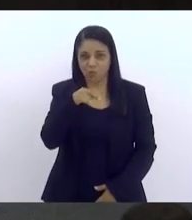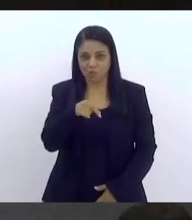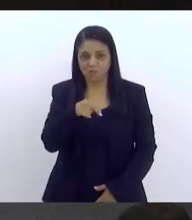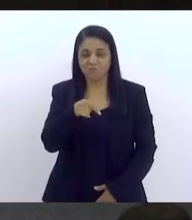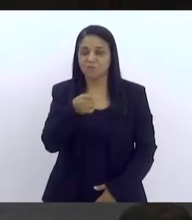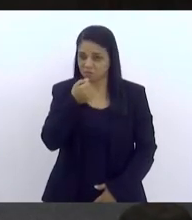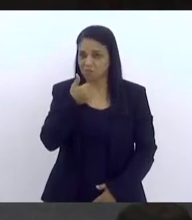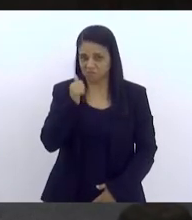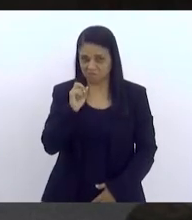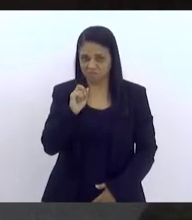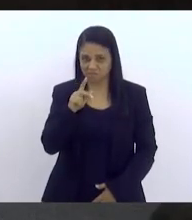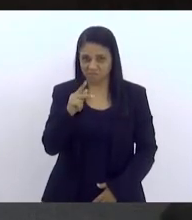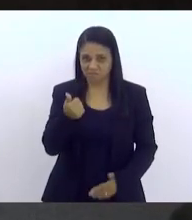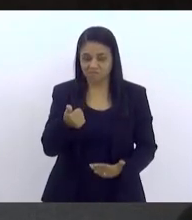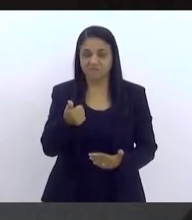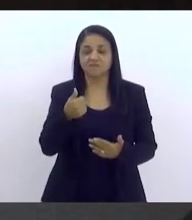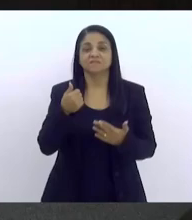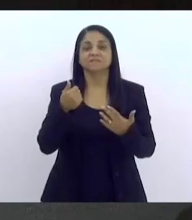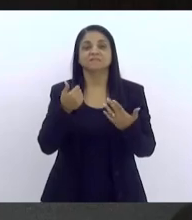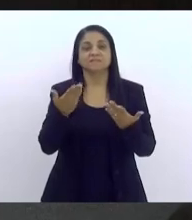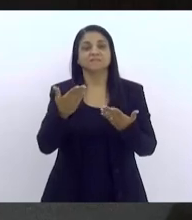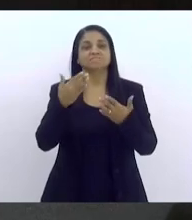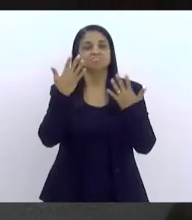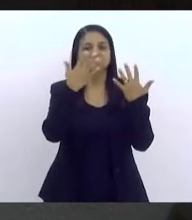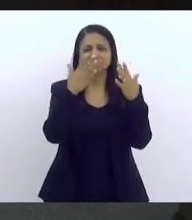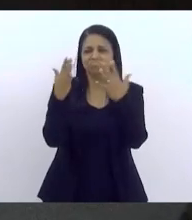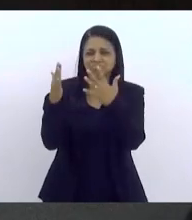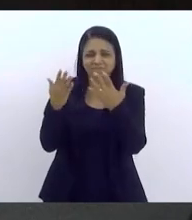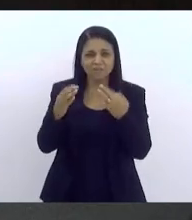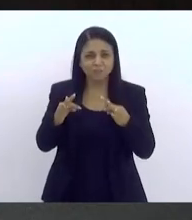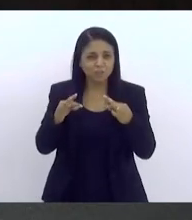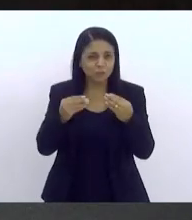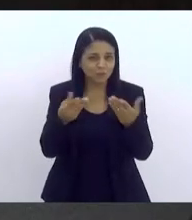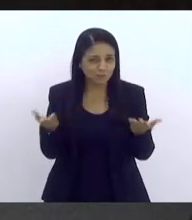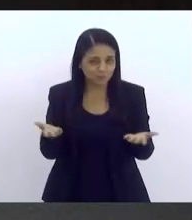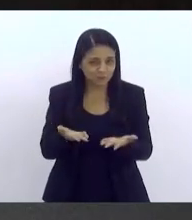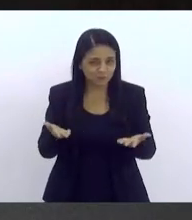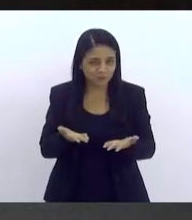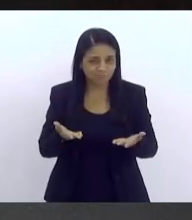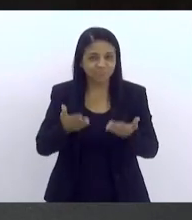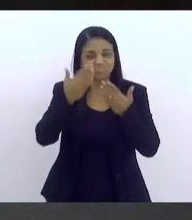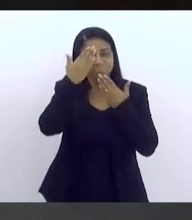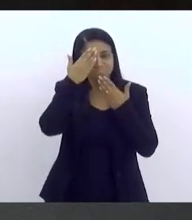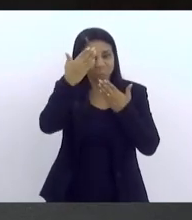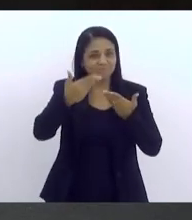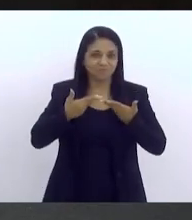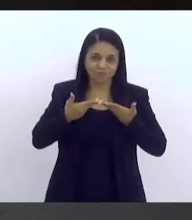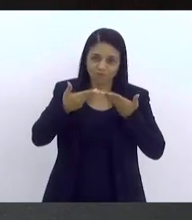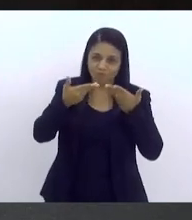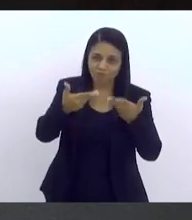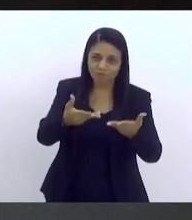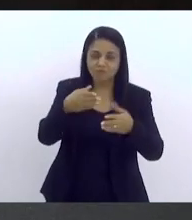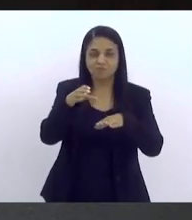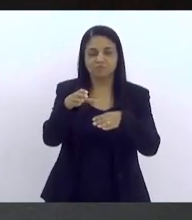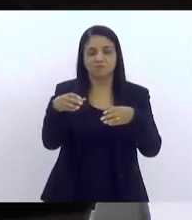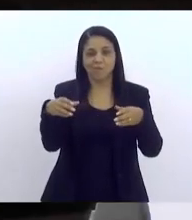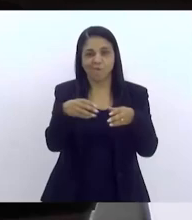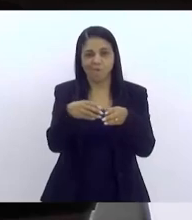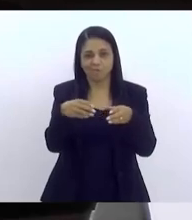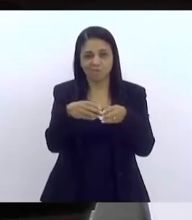Então, inicialmente, saudar a todos e todas que estão aqui. Agradecer ao convite da Comissão